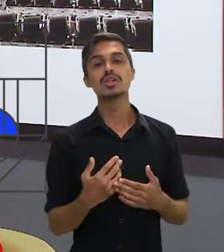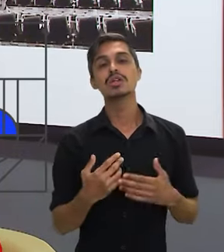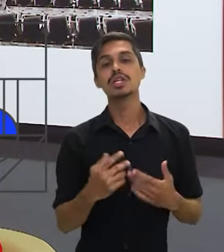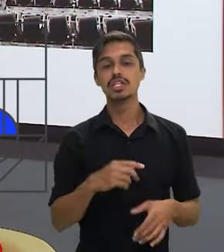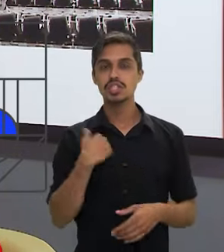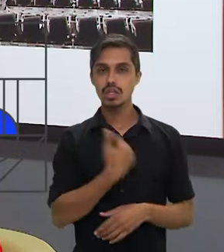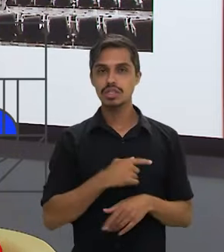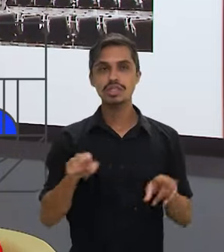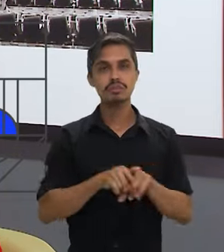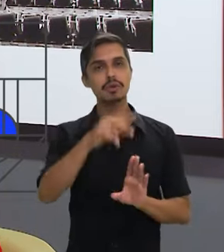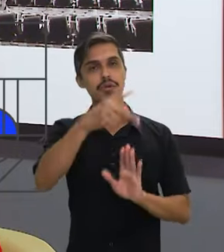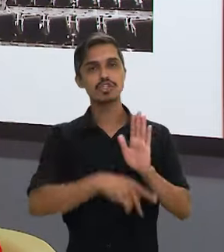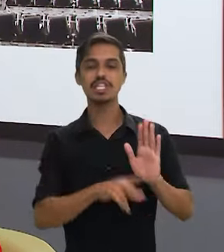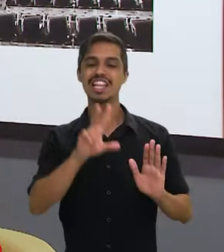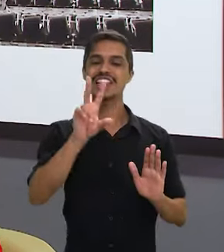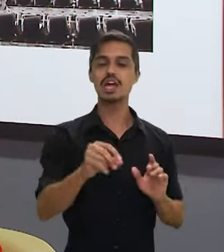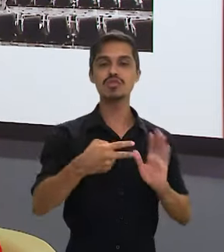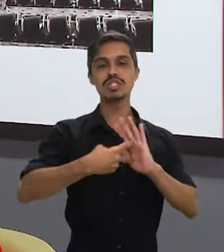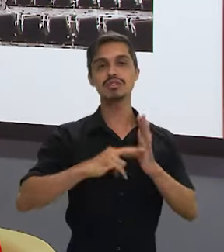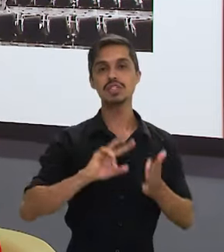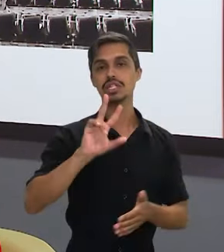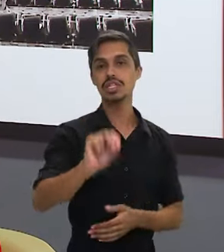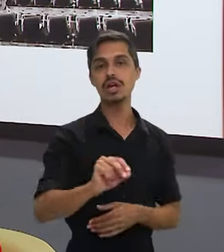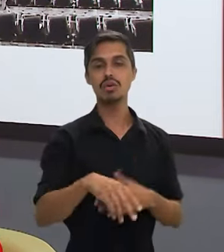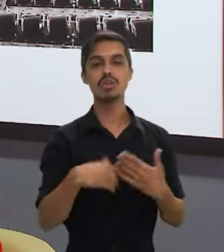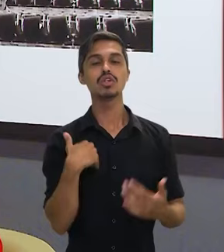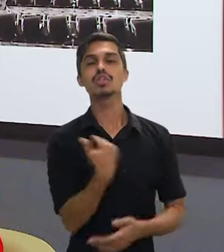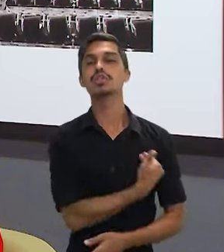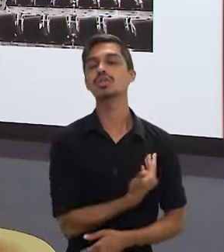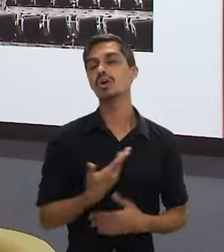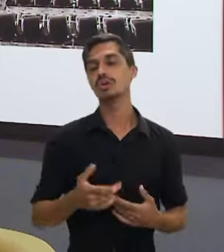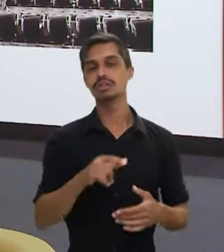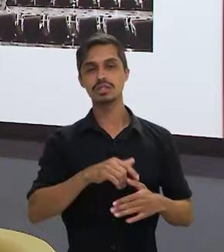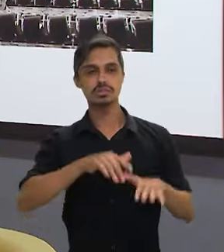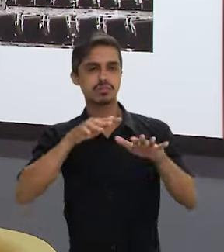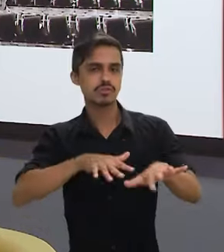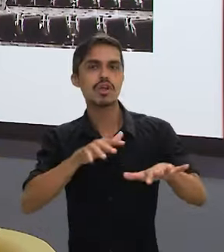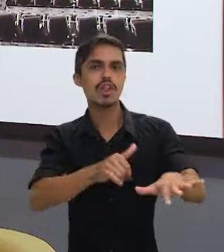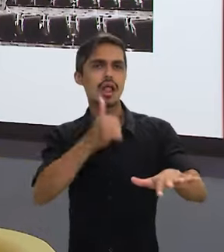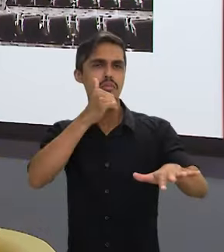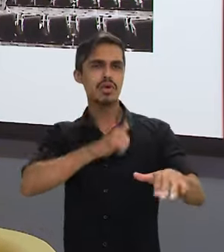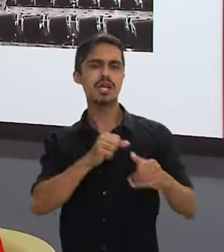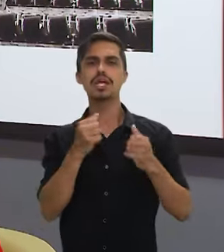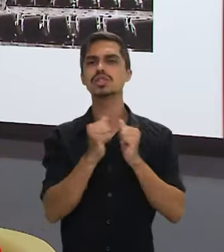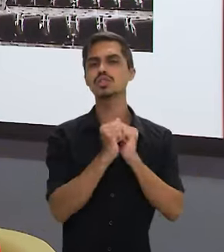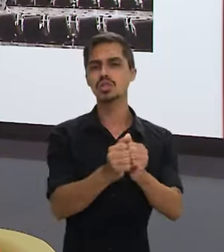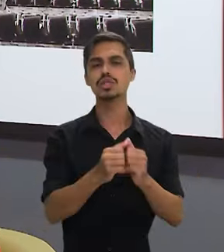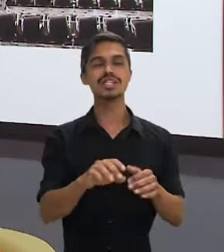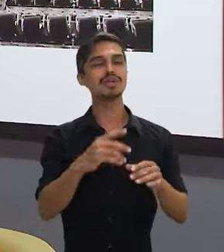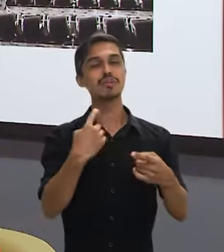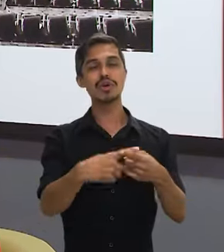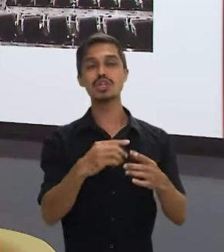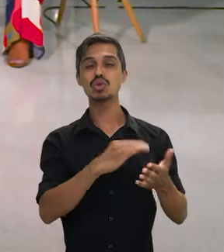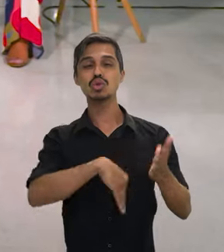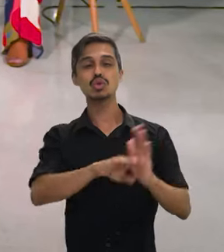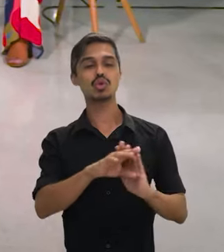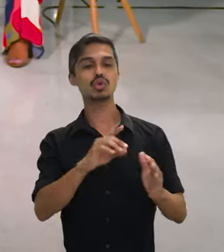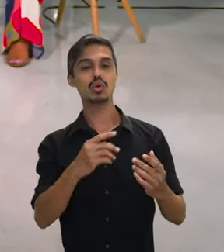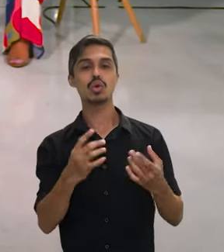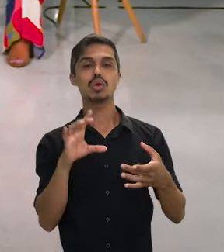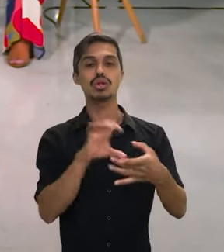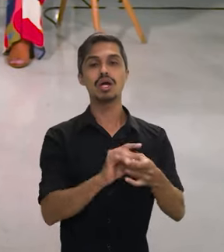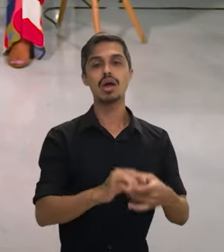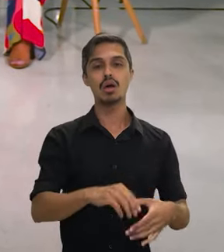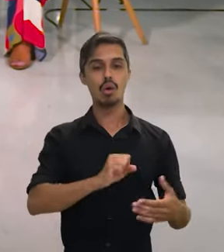campanha do Não é Não, na marcha contra a misoginia no país. A gente sabe que é tudo que diz respeito com o ódio contra as mulheres. E